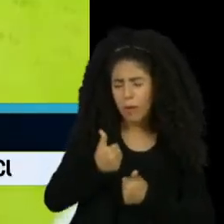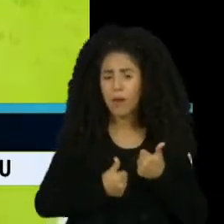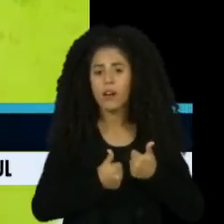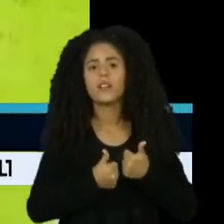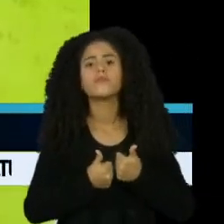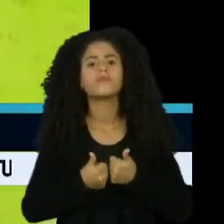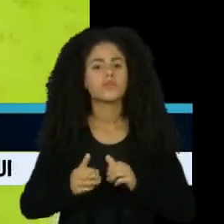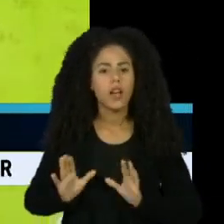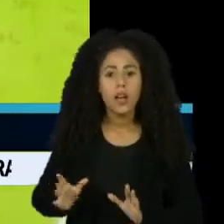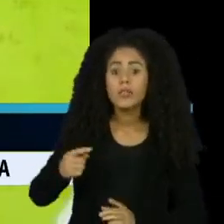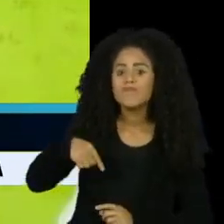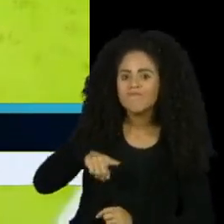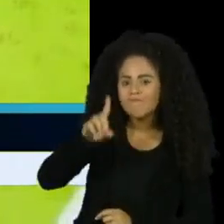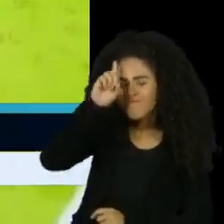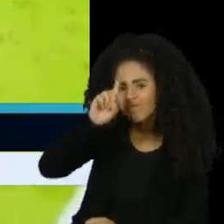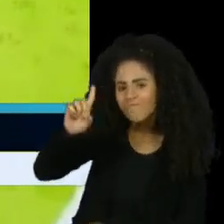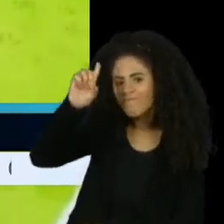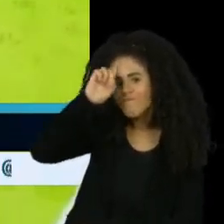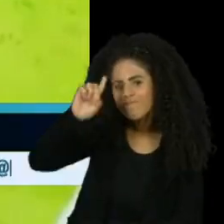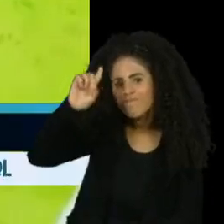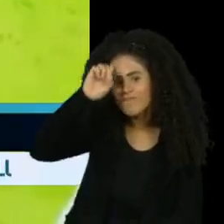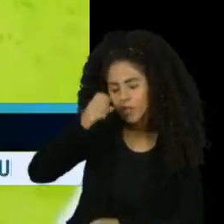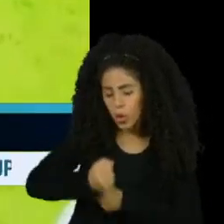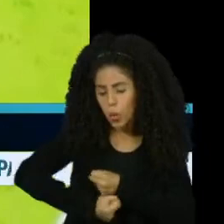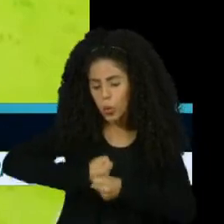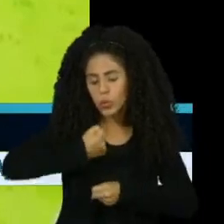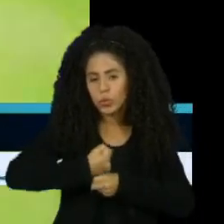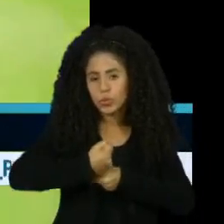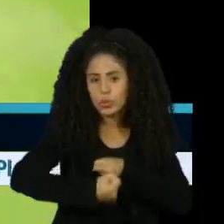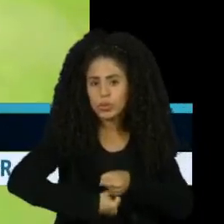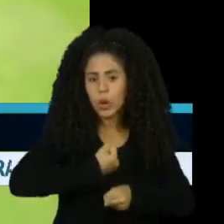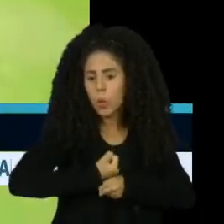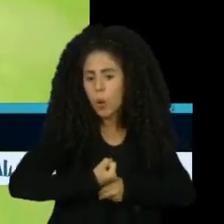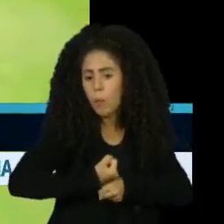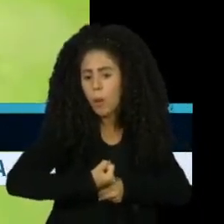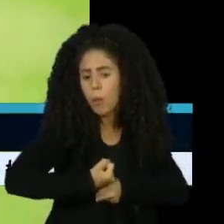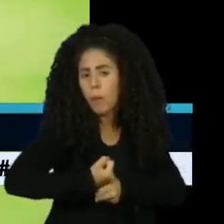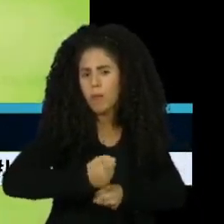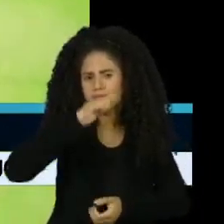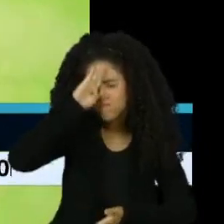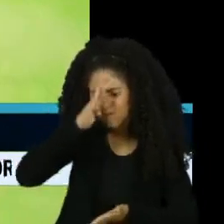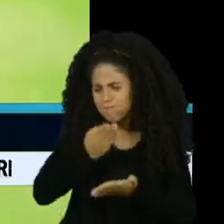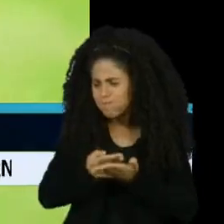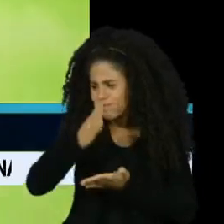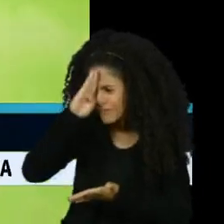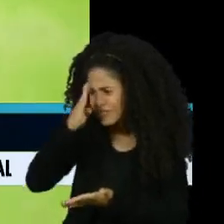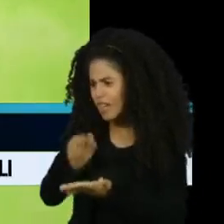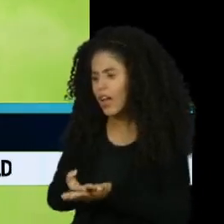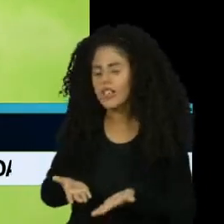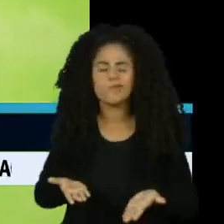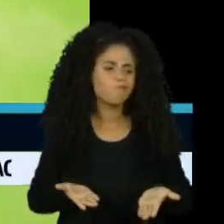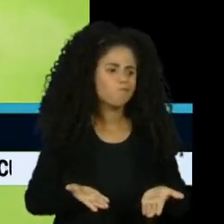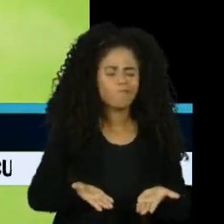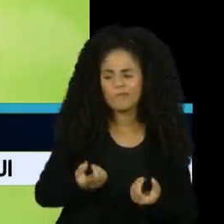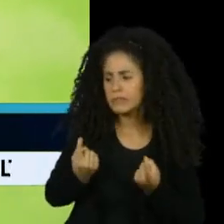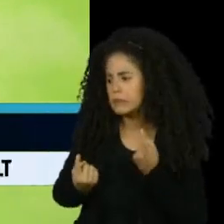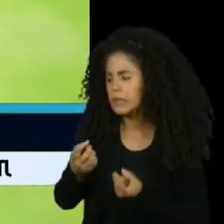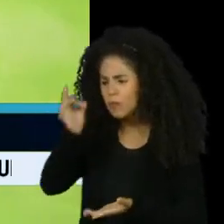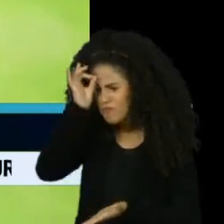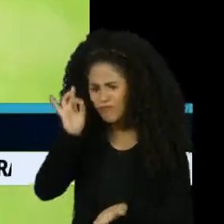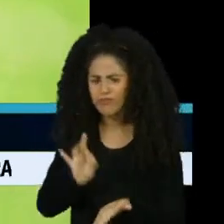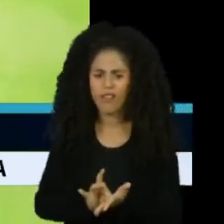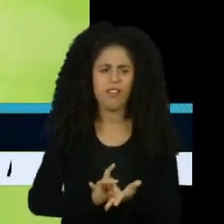Mesmo assim, dia após dia, ano após ano, ele confia. Deve ser verdade, É um jogo muito